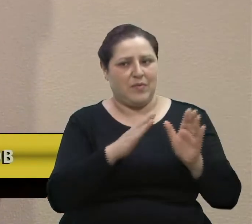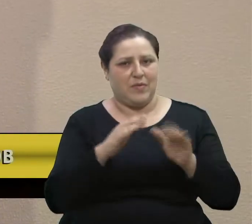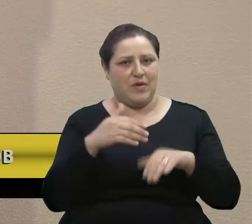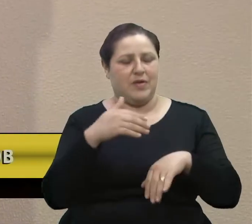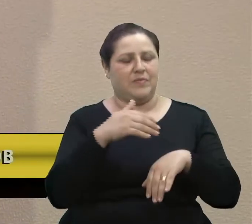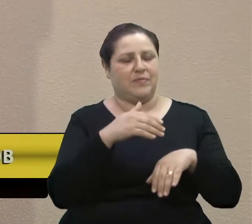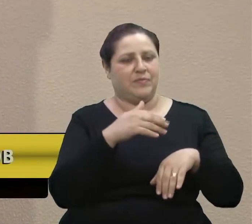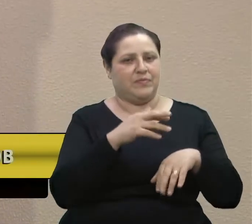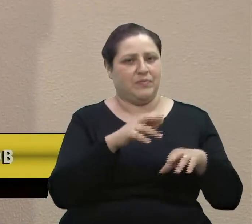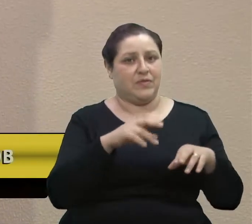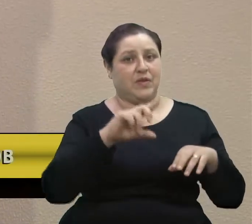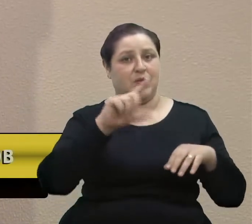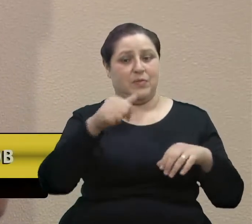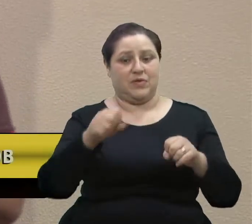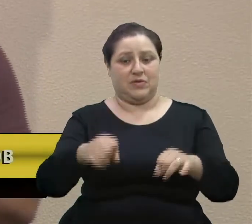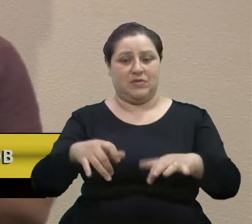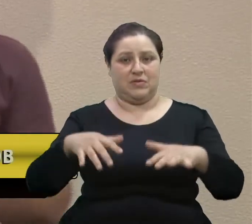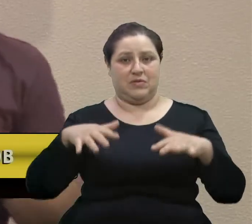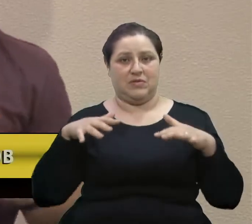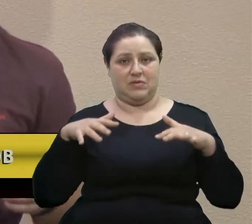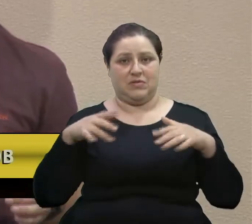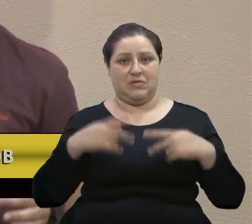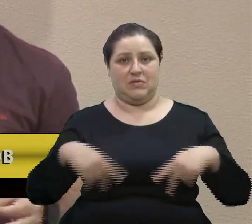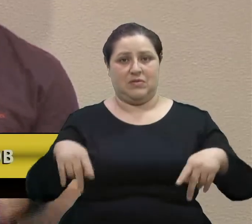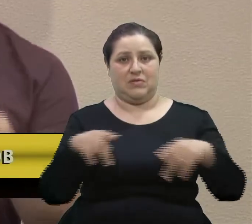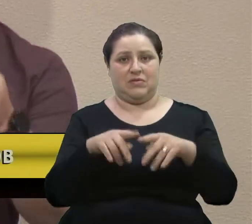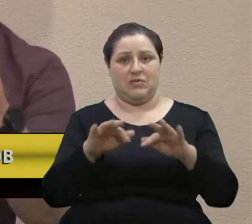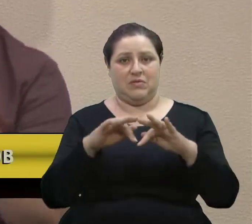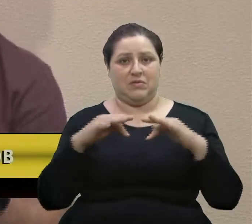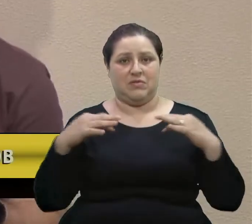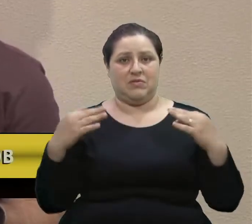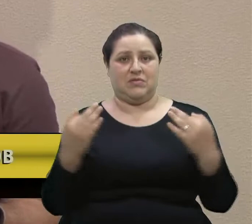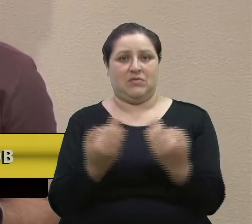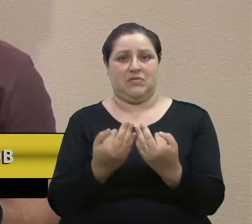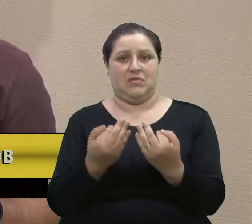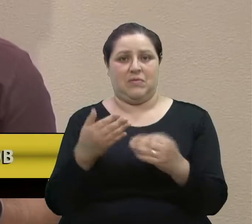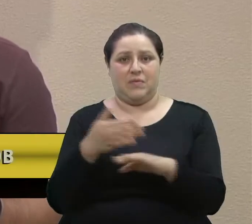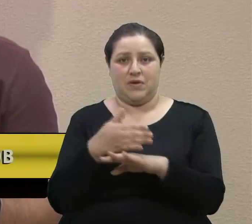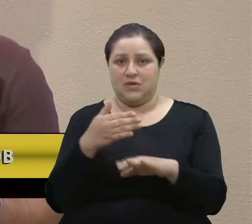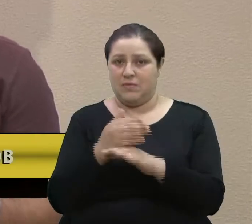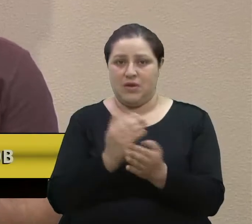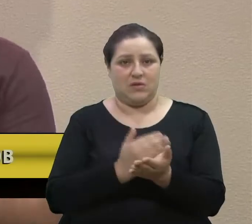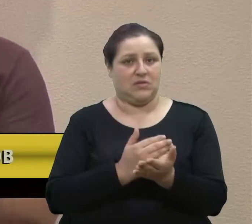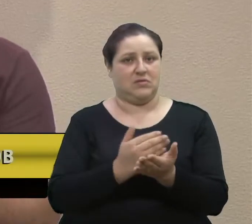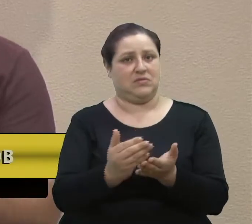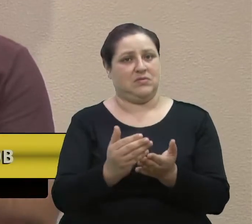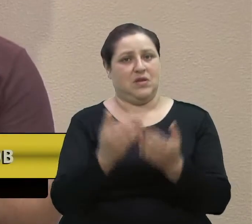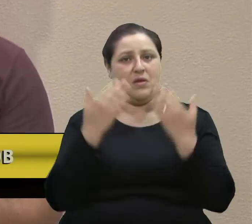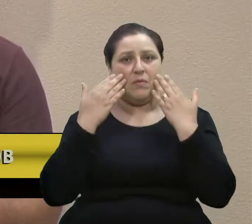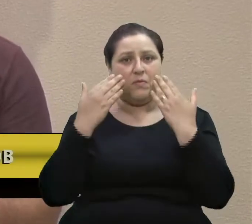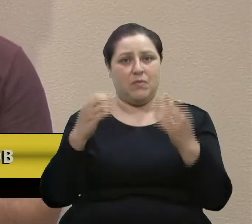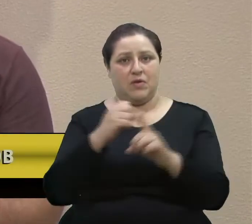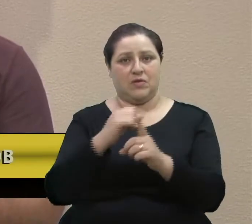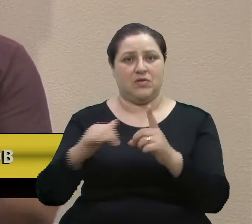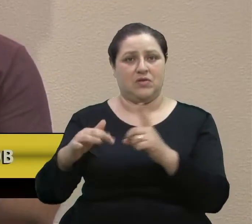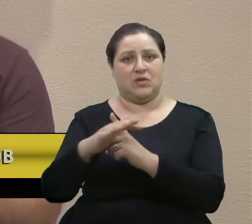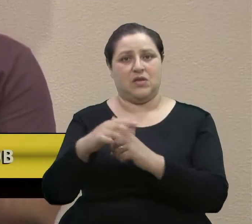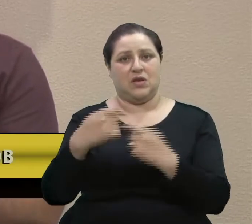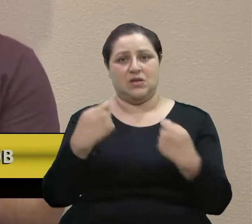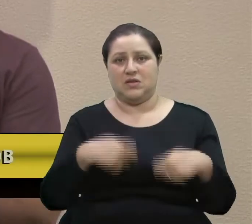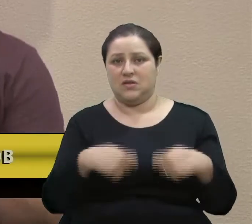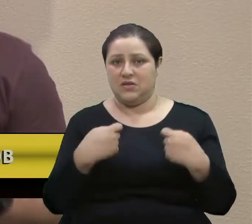audiência pública, onde as famílias participaram desde o início, mostrando para a sociedade a